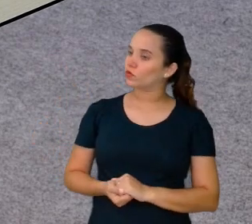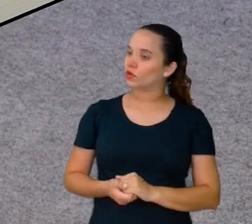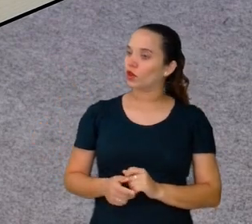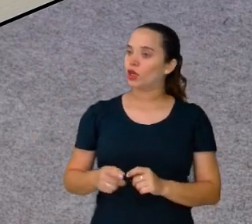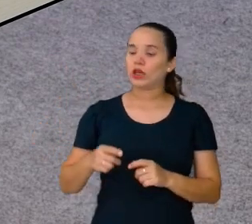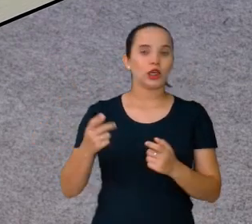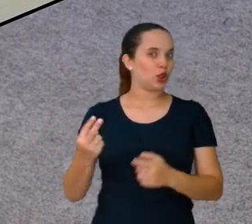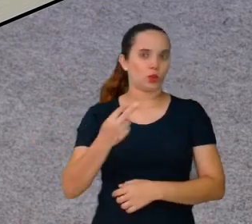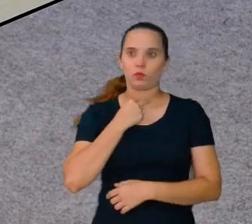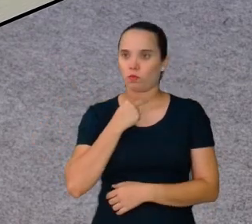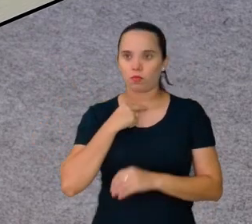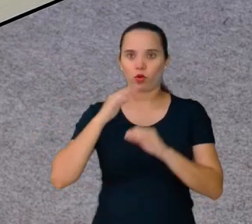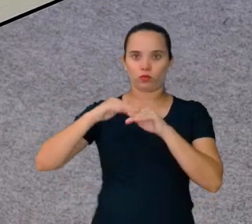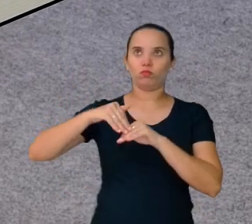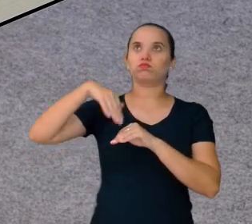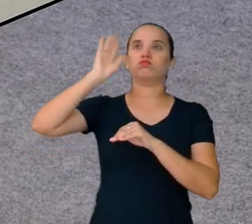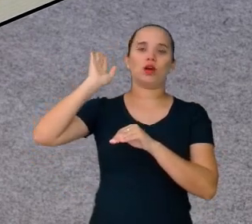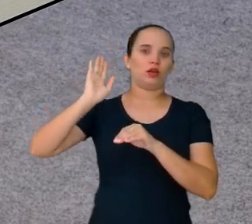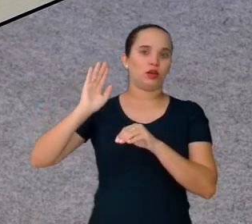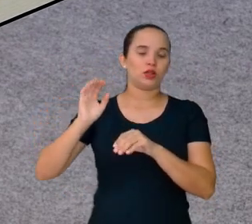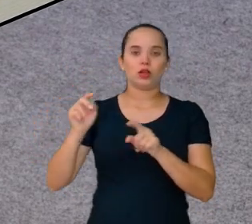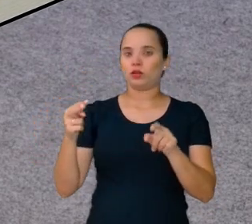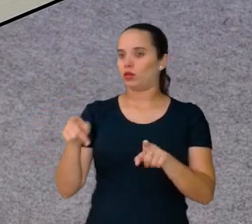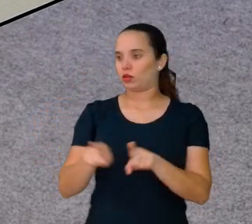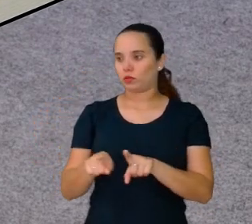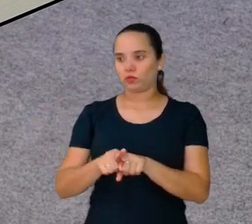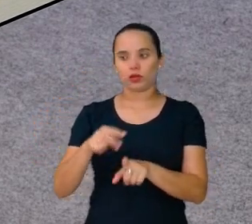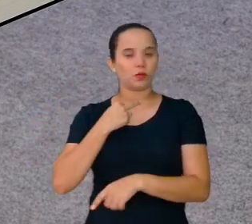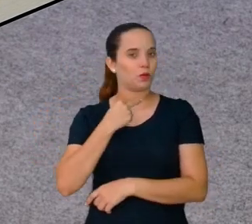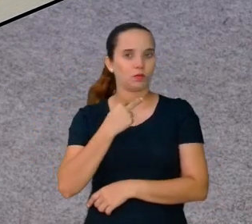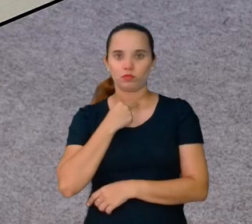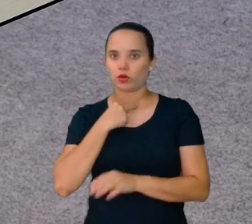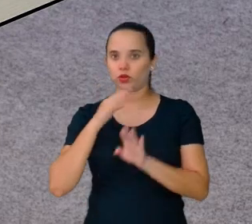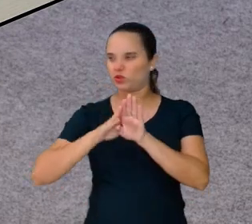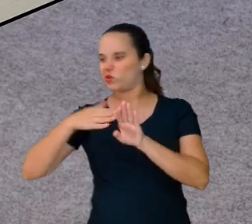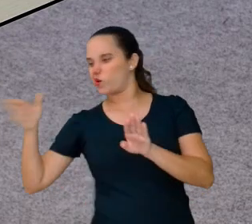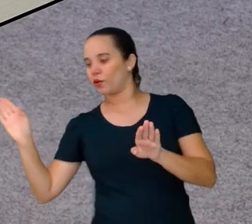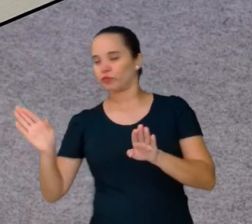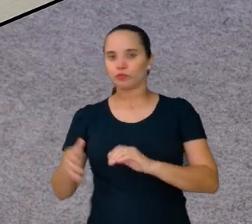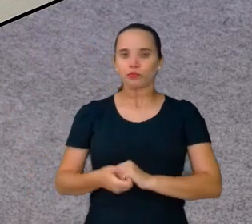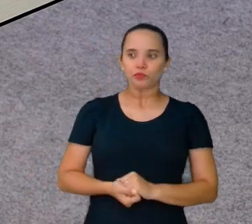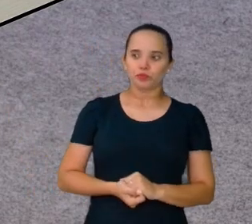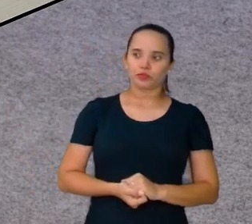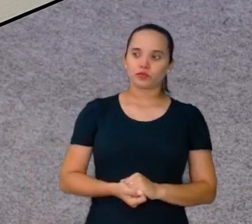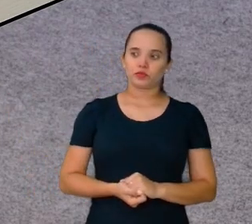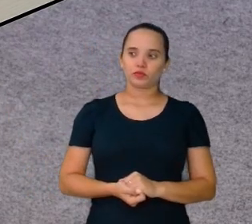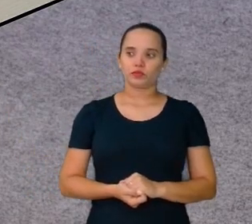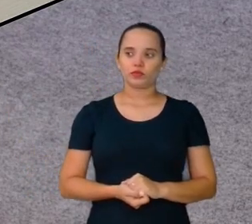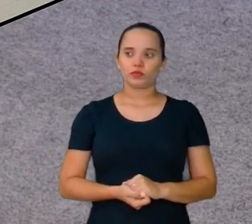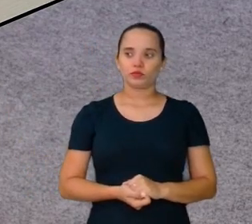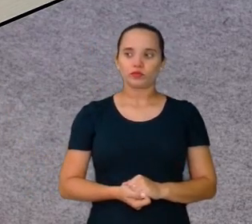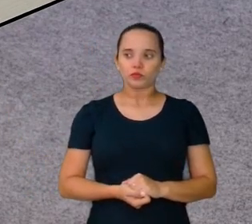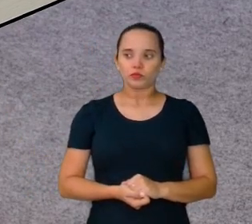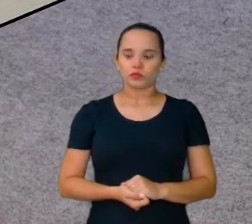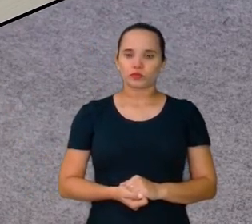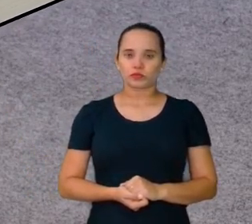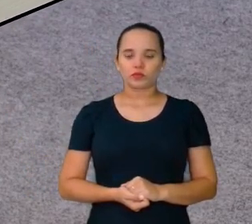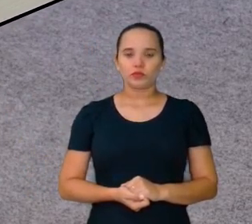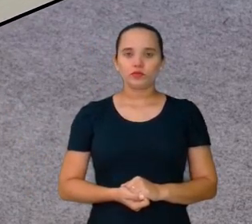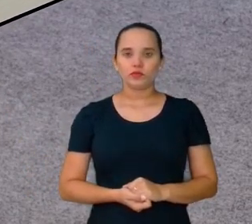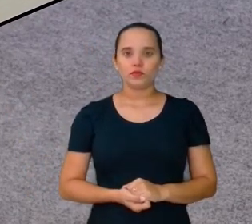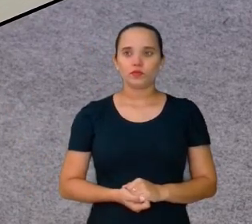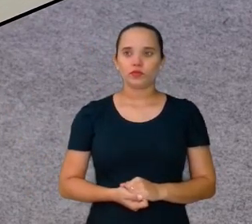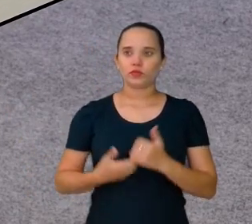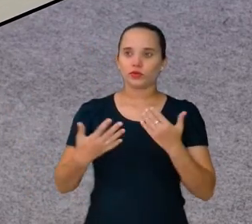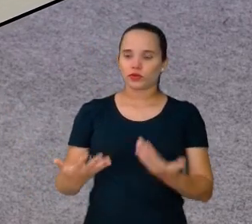passar daqui. E se ele pegar isso tudo, eu tenho 1, 2, 3. Então, não seria um quadrado, porque aqui eu só tenho